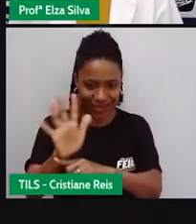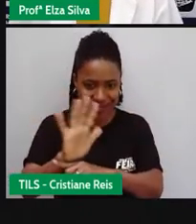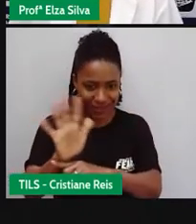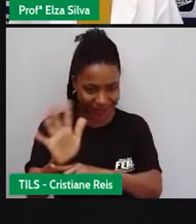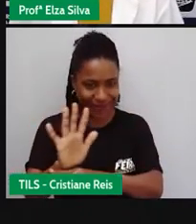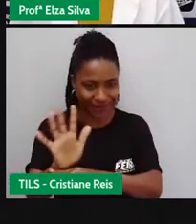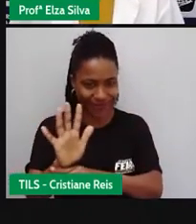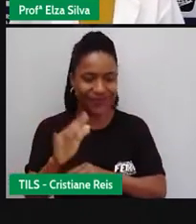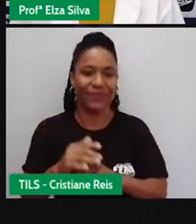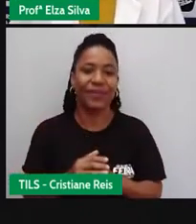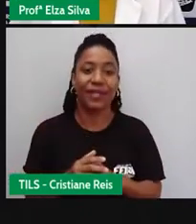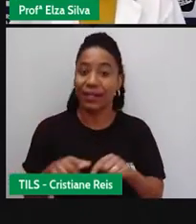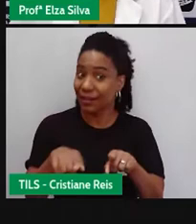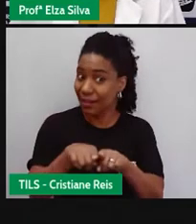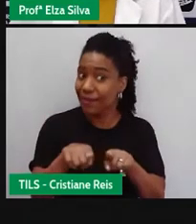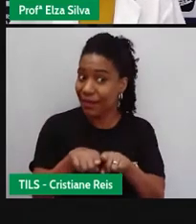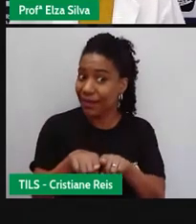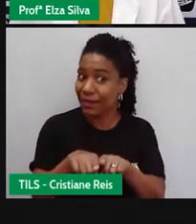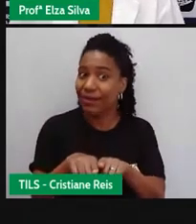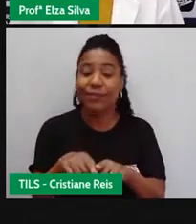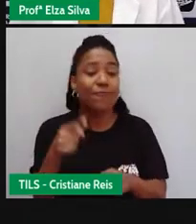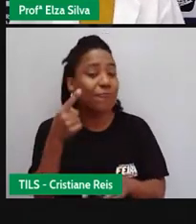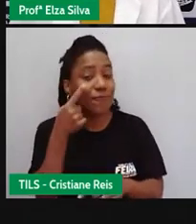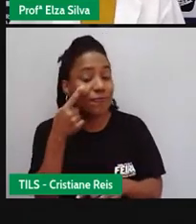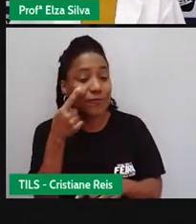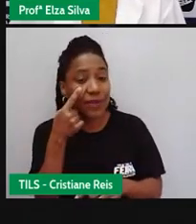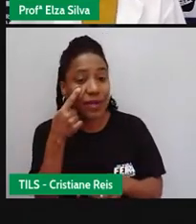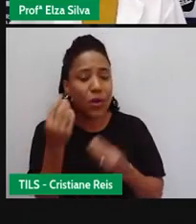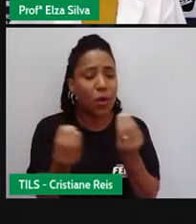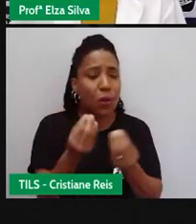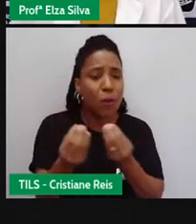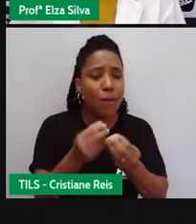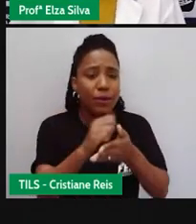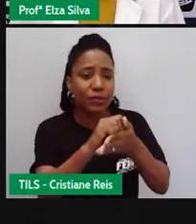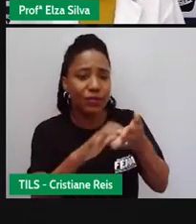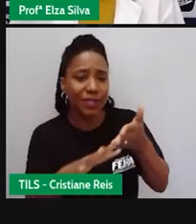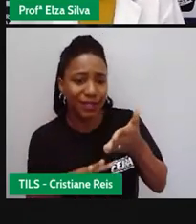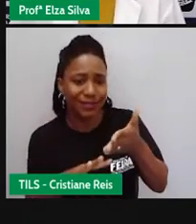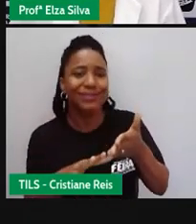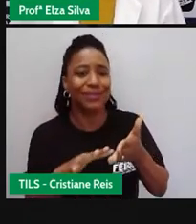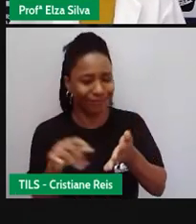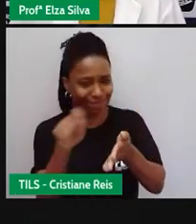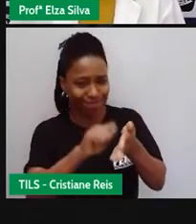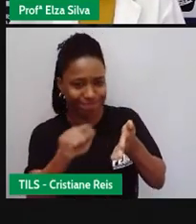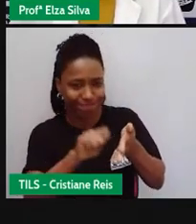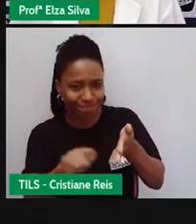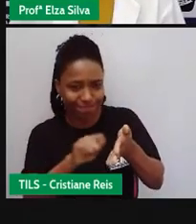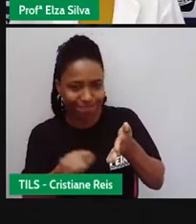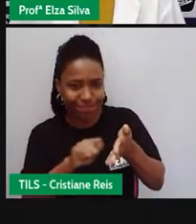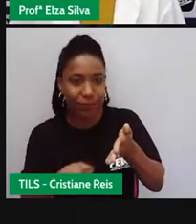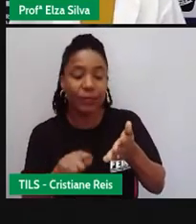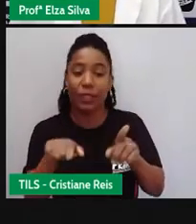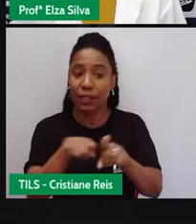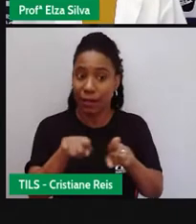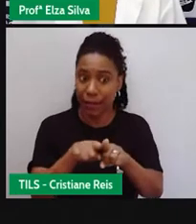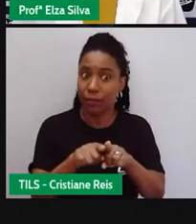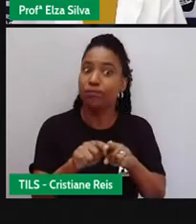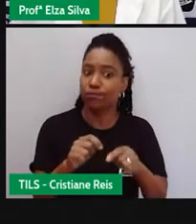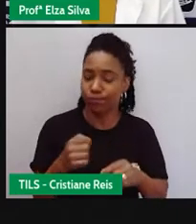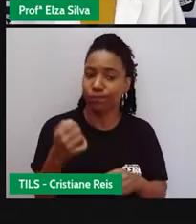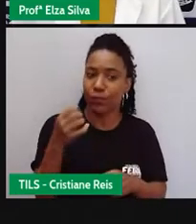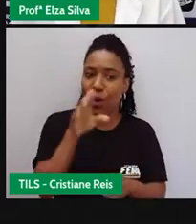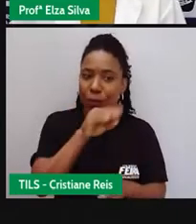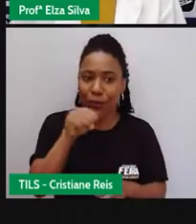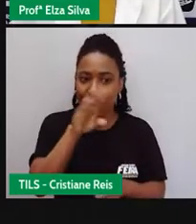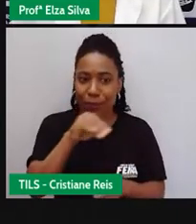vamos direcionar ações do cotidiano para produções orais e escritas com foco no tempo verbal da